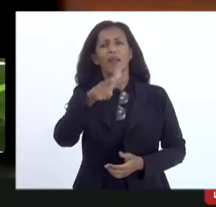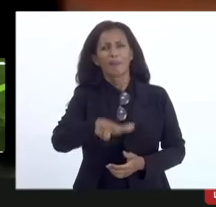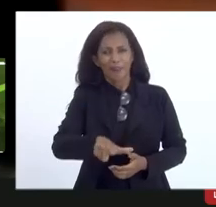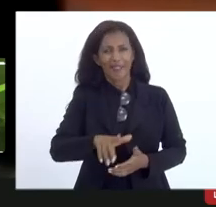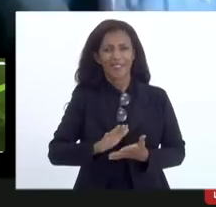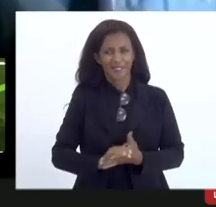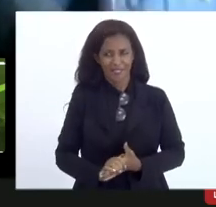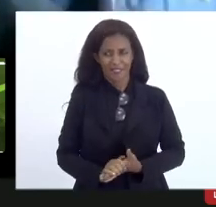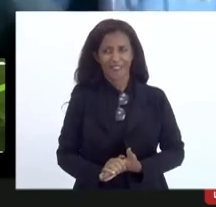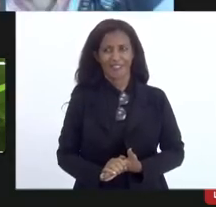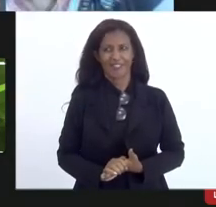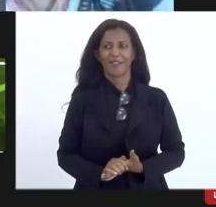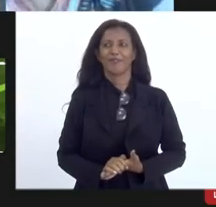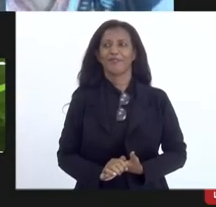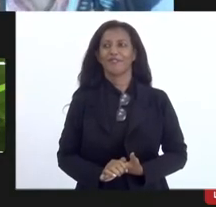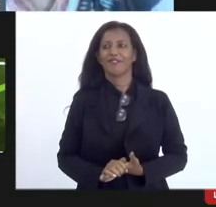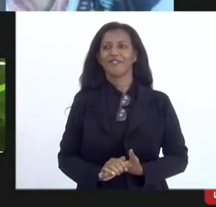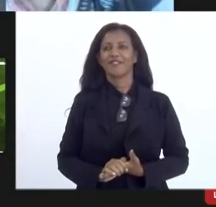Repete.